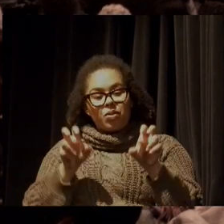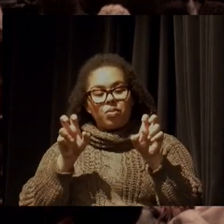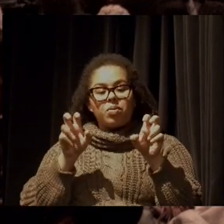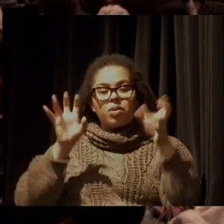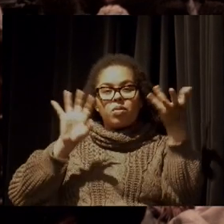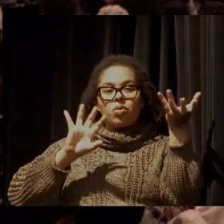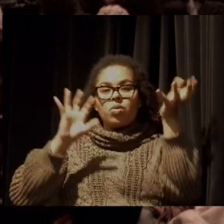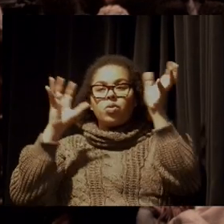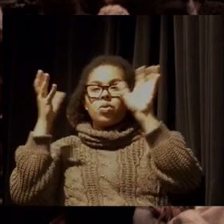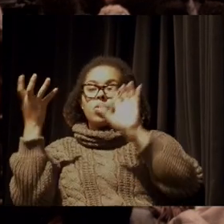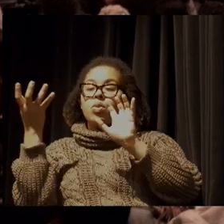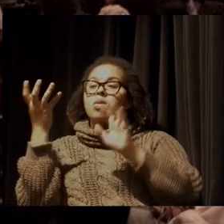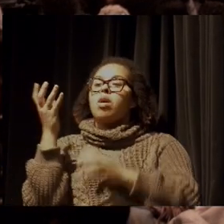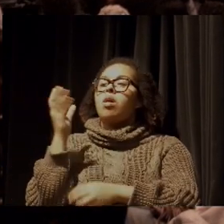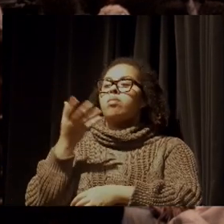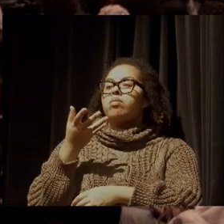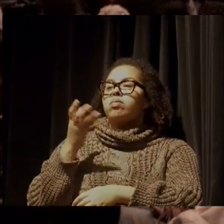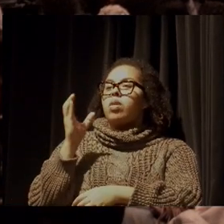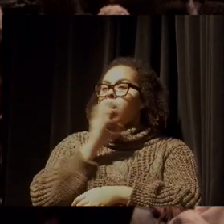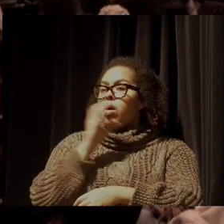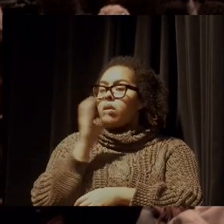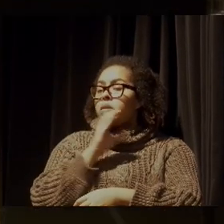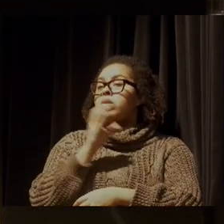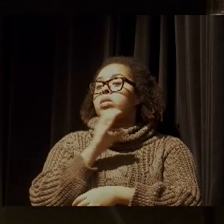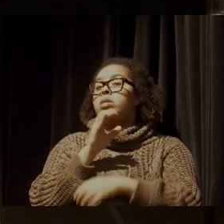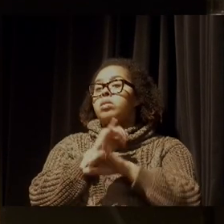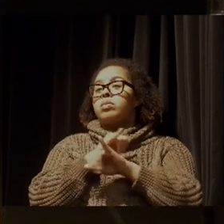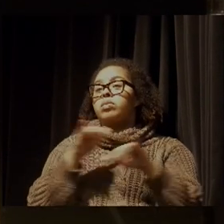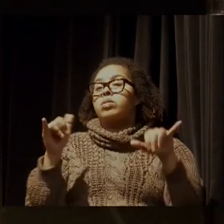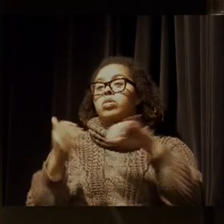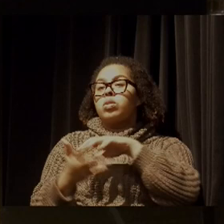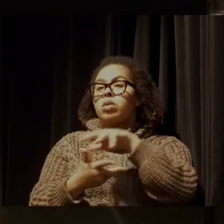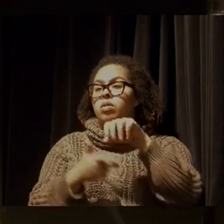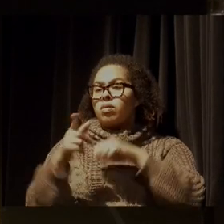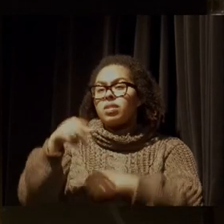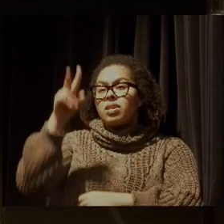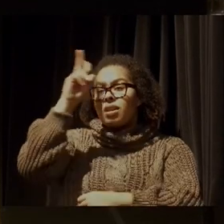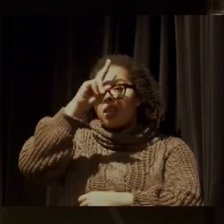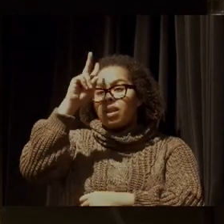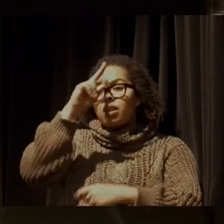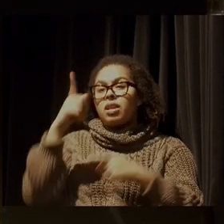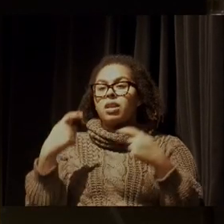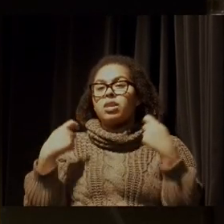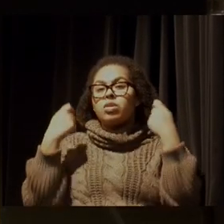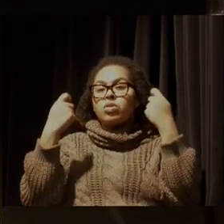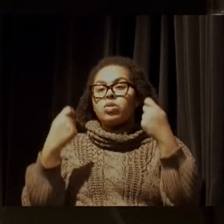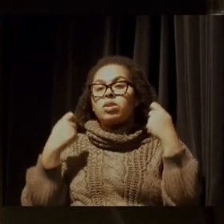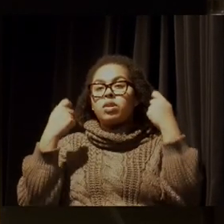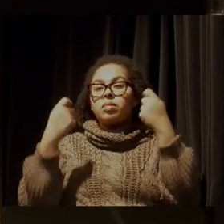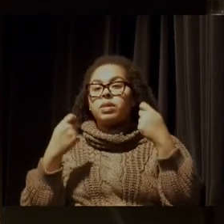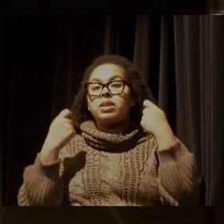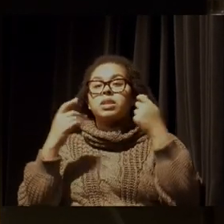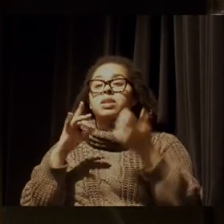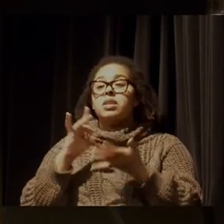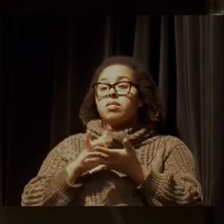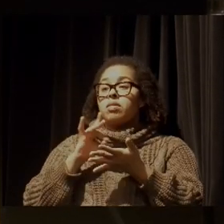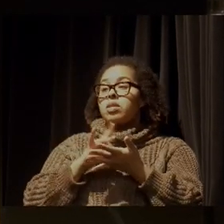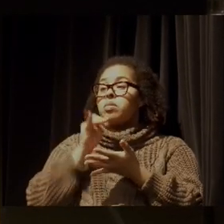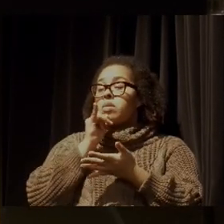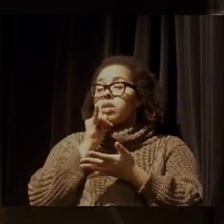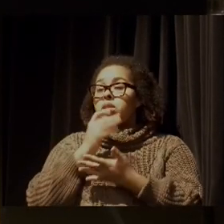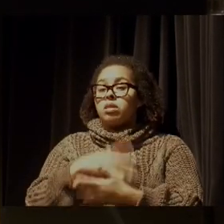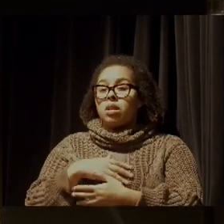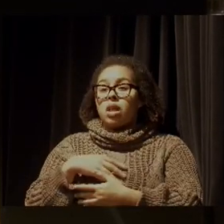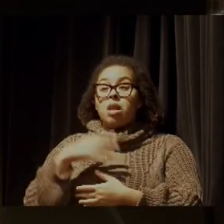que percorreu o mundo. Quem não lembra das grandes campanhas e que, na verdade, constrangeu o